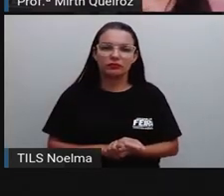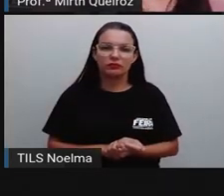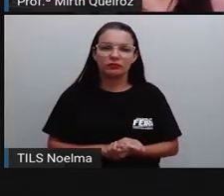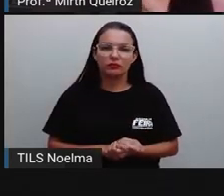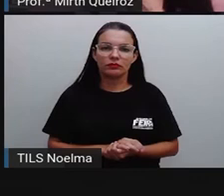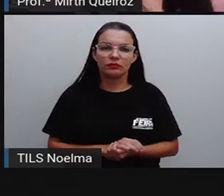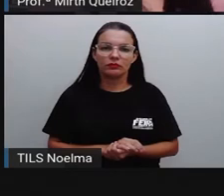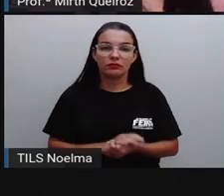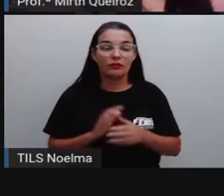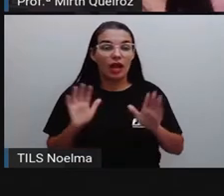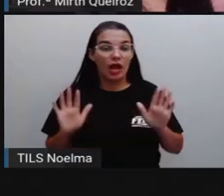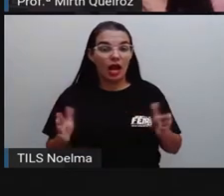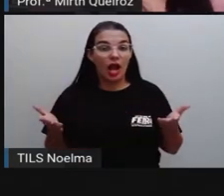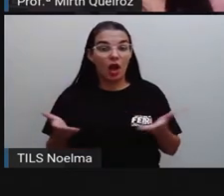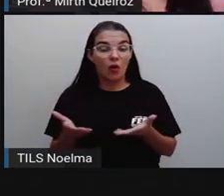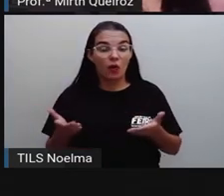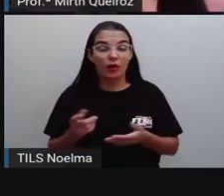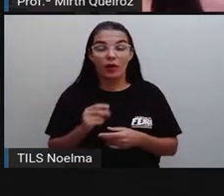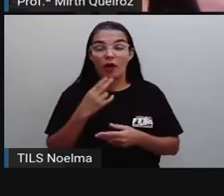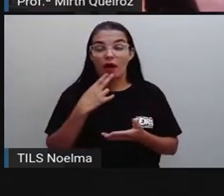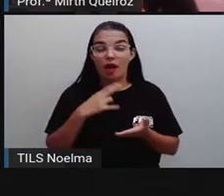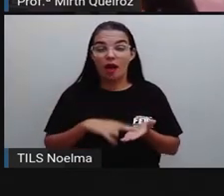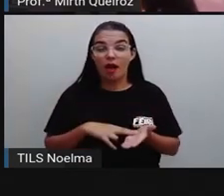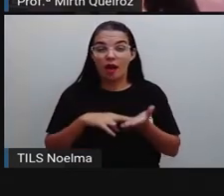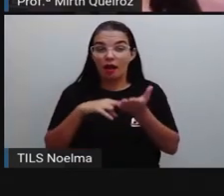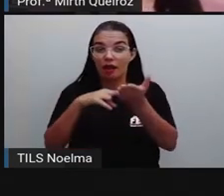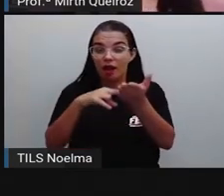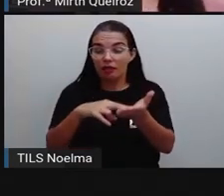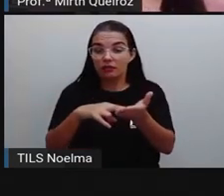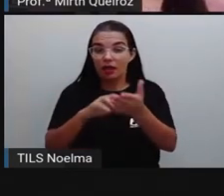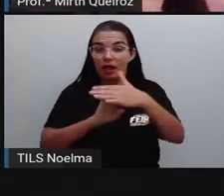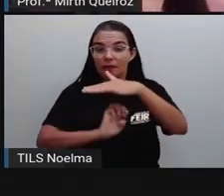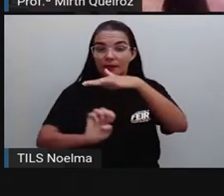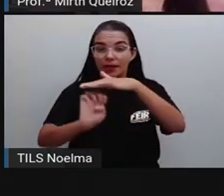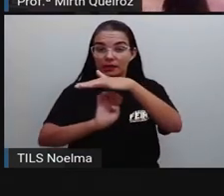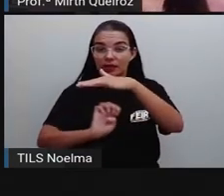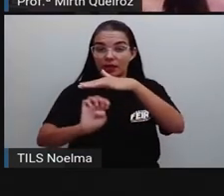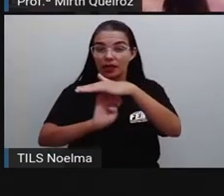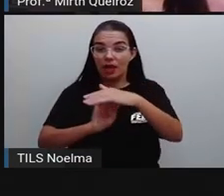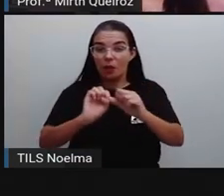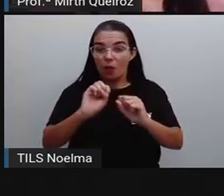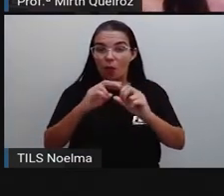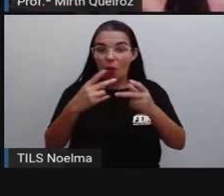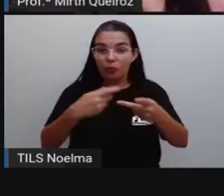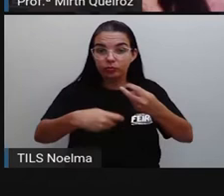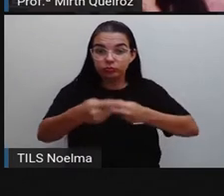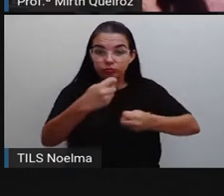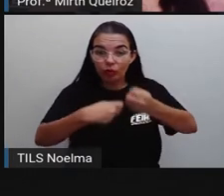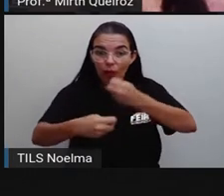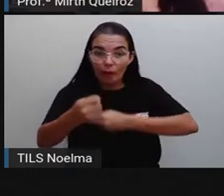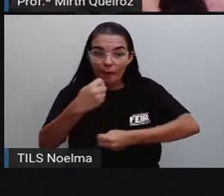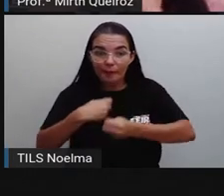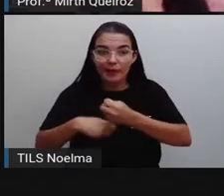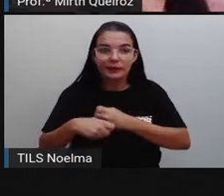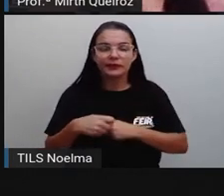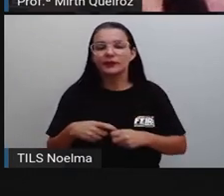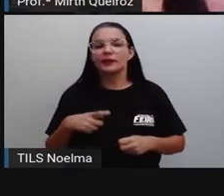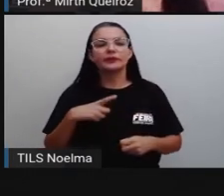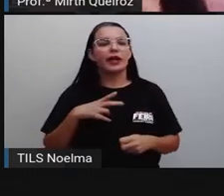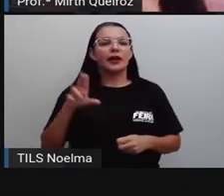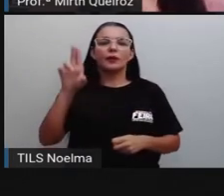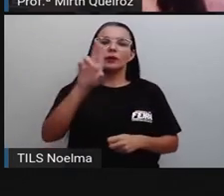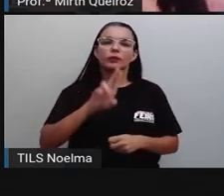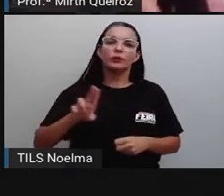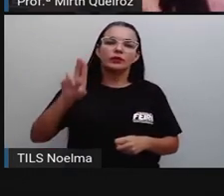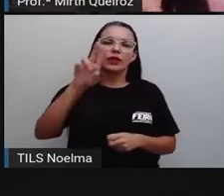Já a carta empresarial, também chamada de carta comercial, é aquela que é mais utilizada aí